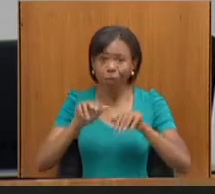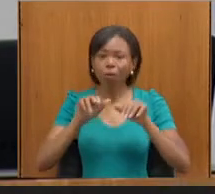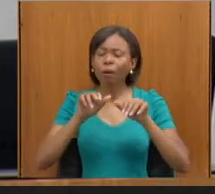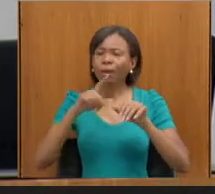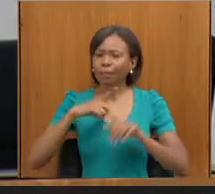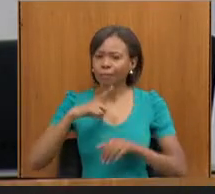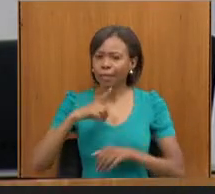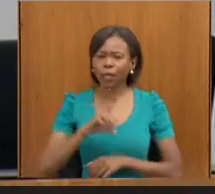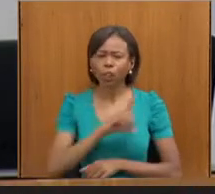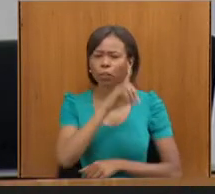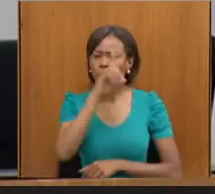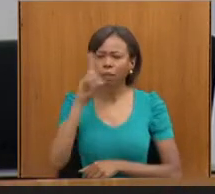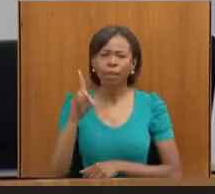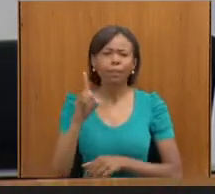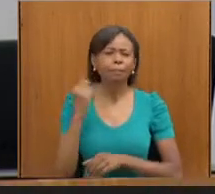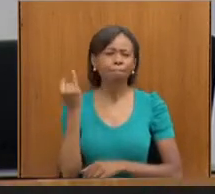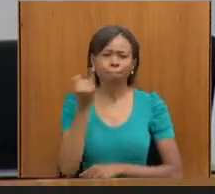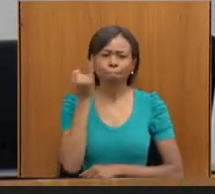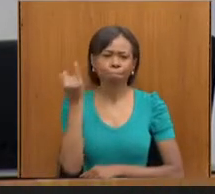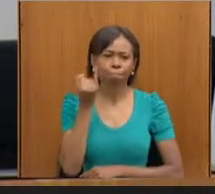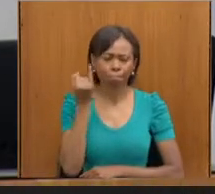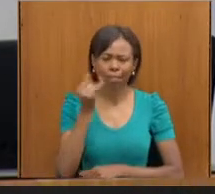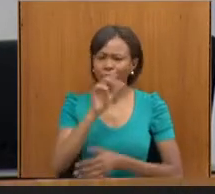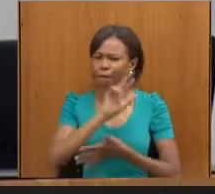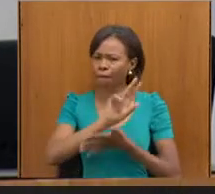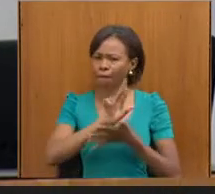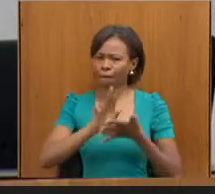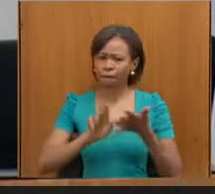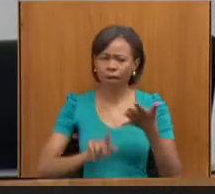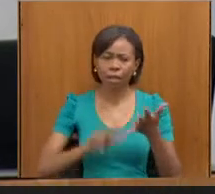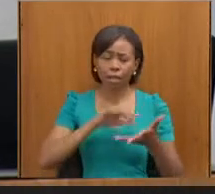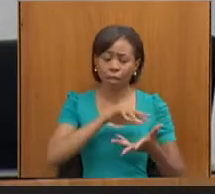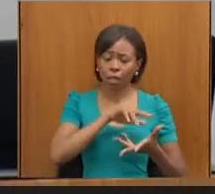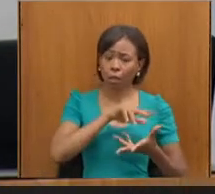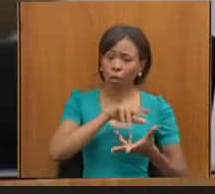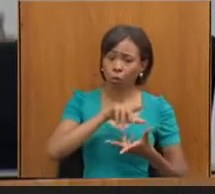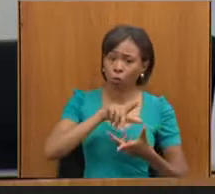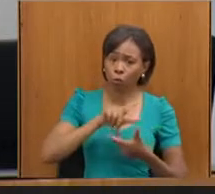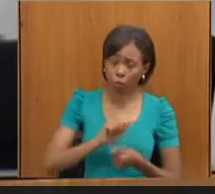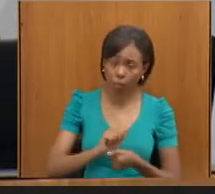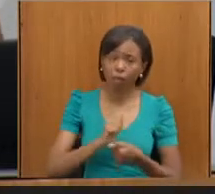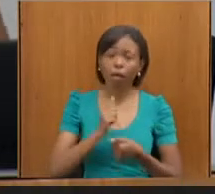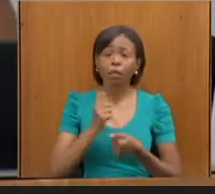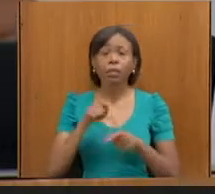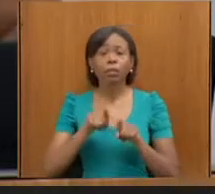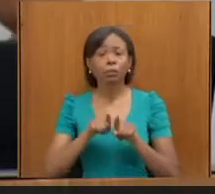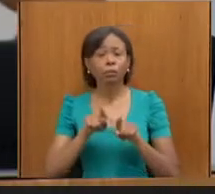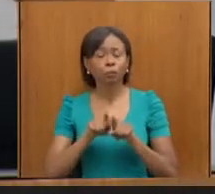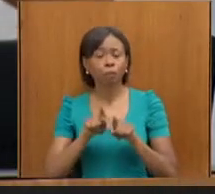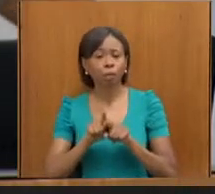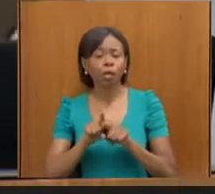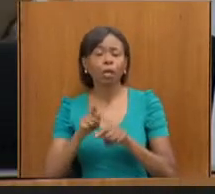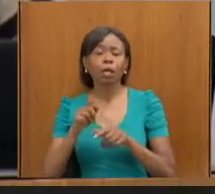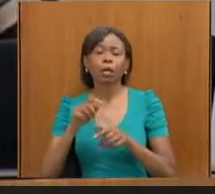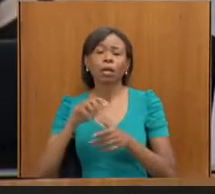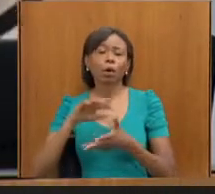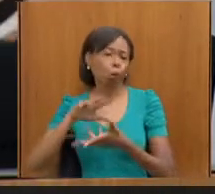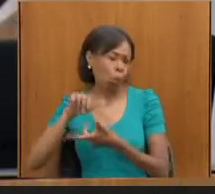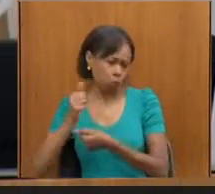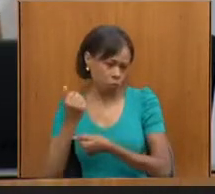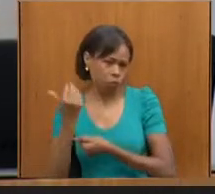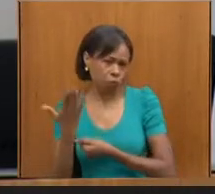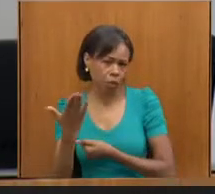registra, não só datas nacionais, mas internacionais, dentre elas o dia 22 de setembro, que a gente